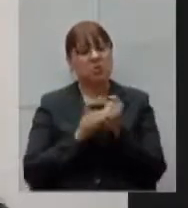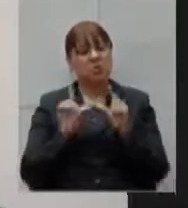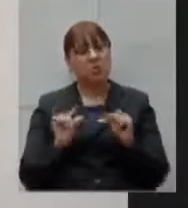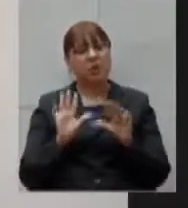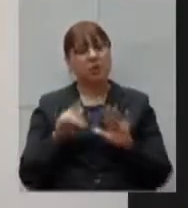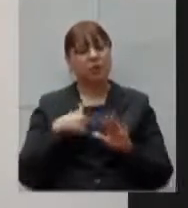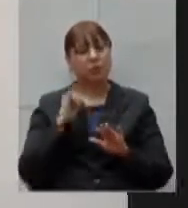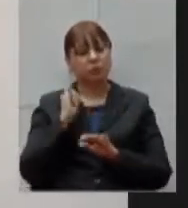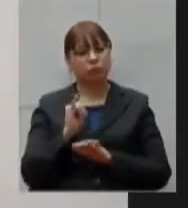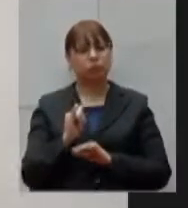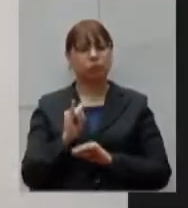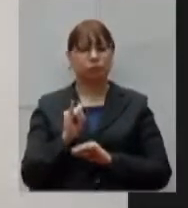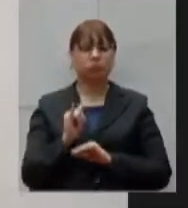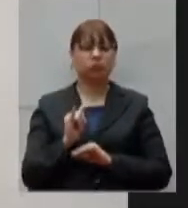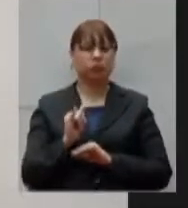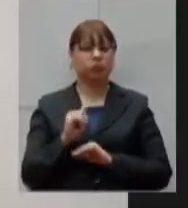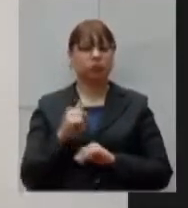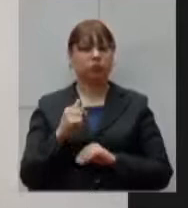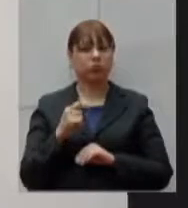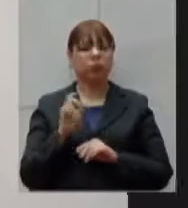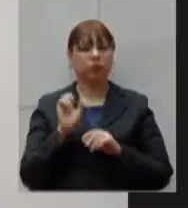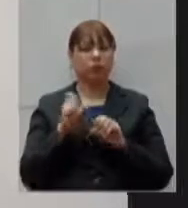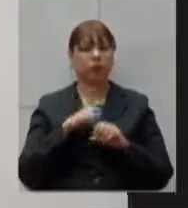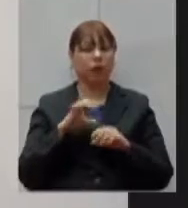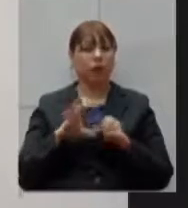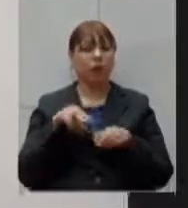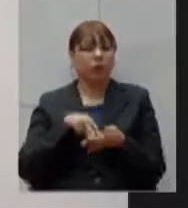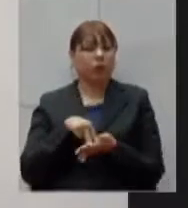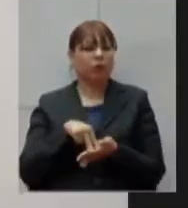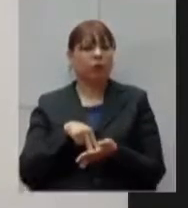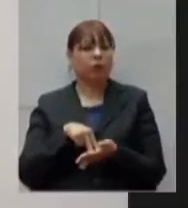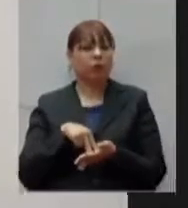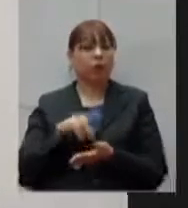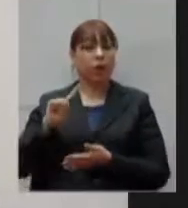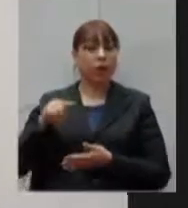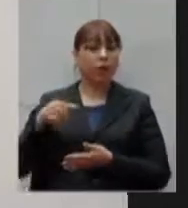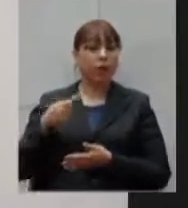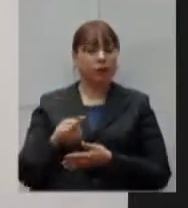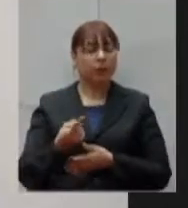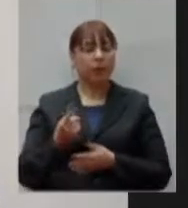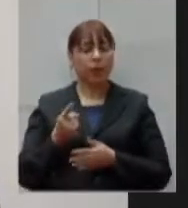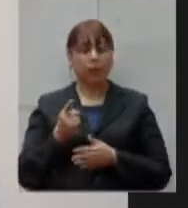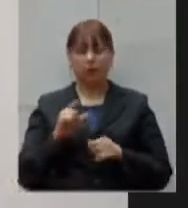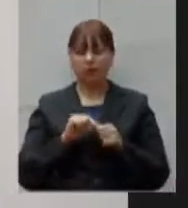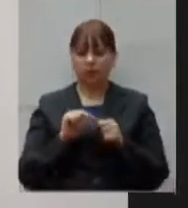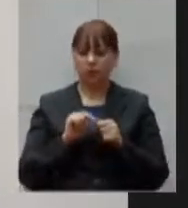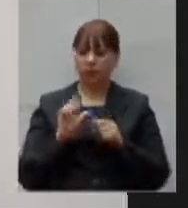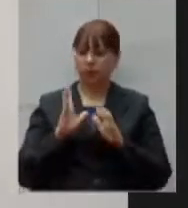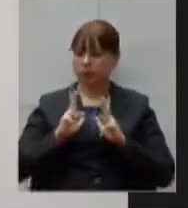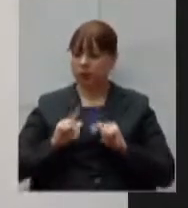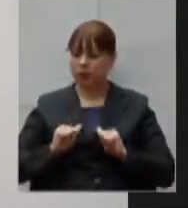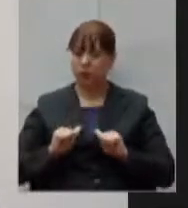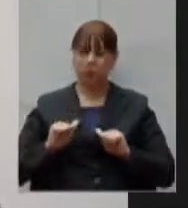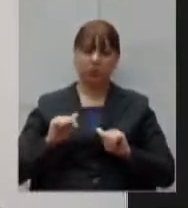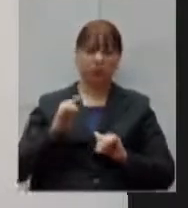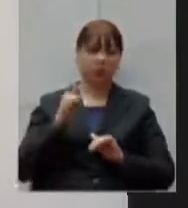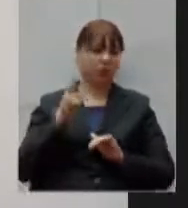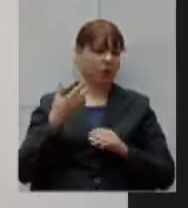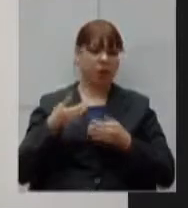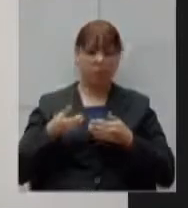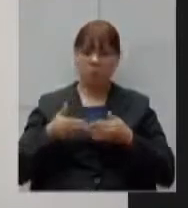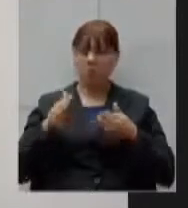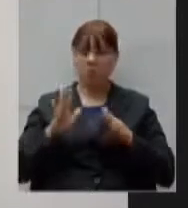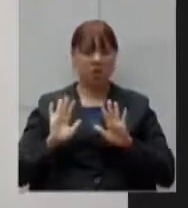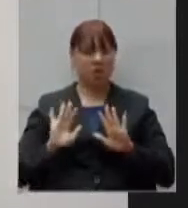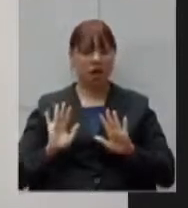declaração de condição de estabilidade aí depois ela vai fazer drenagem vai fazer dreno horizontal profundo não vai ter explosão lá